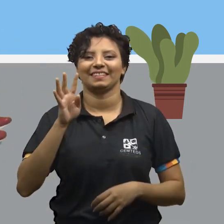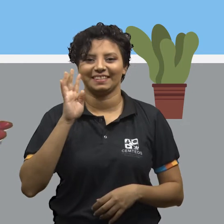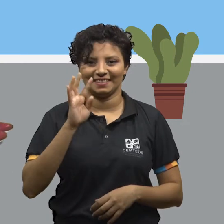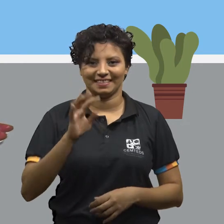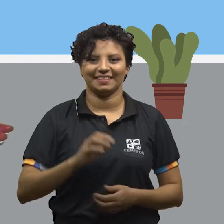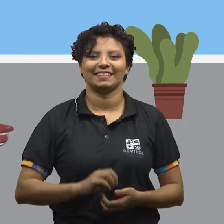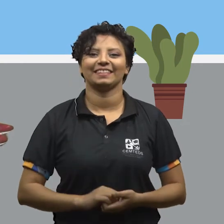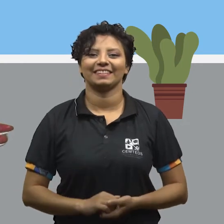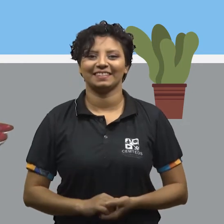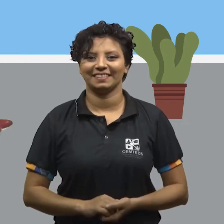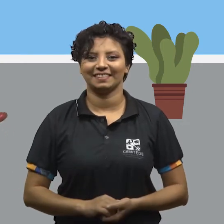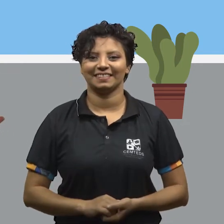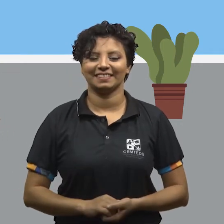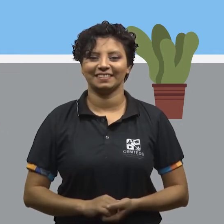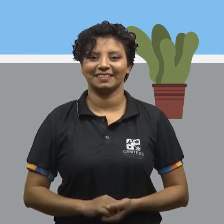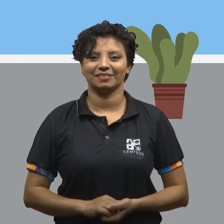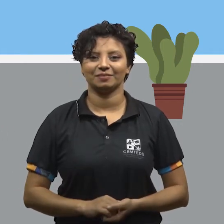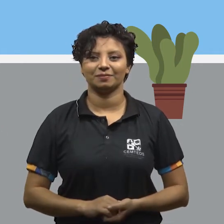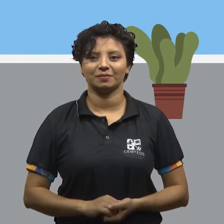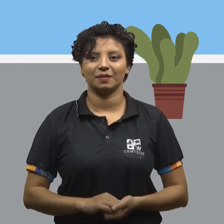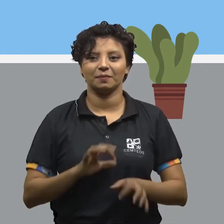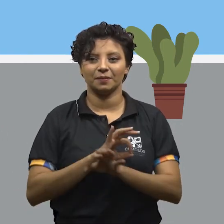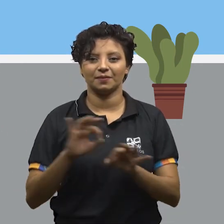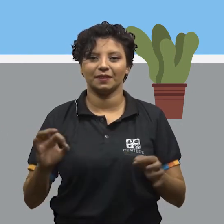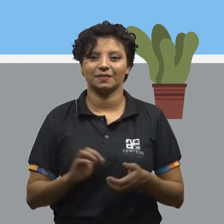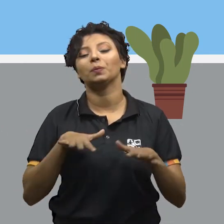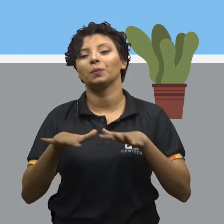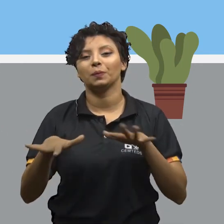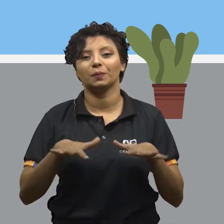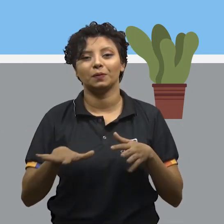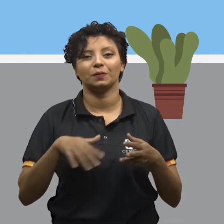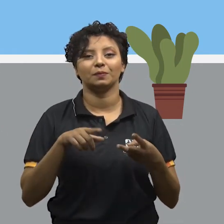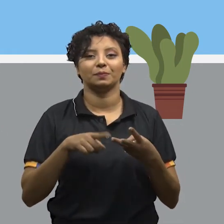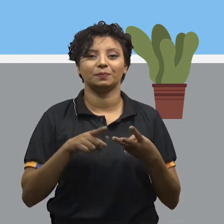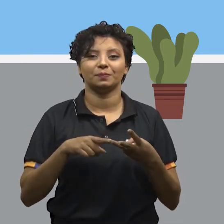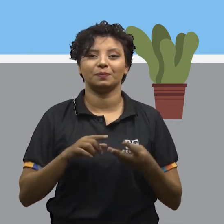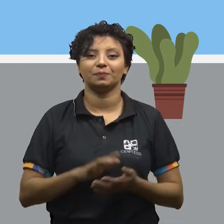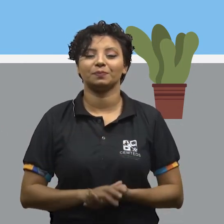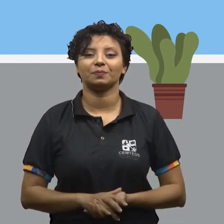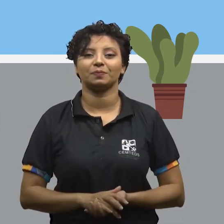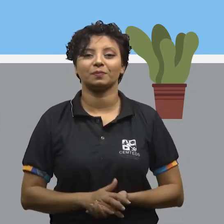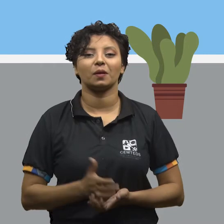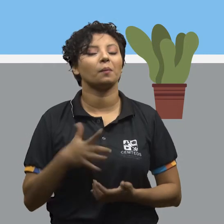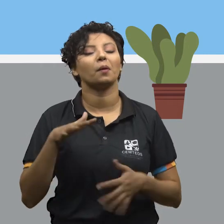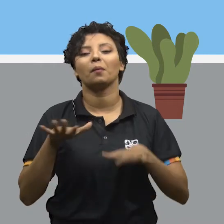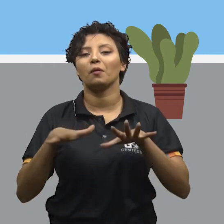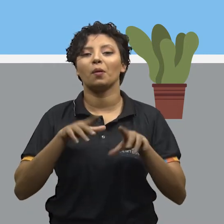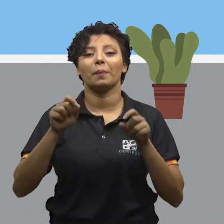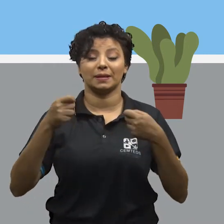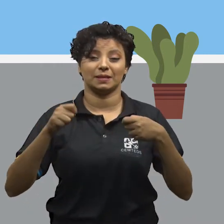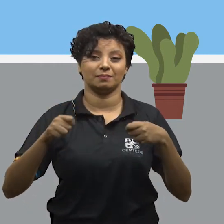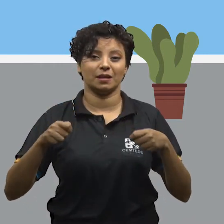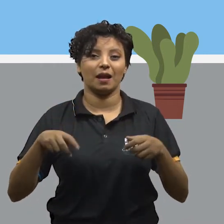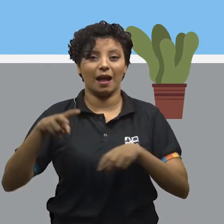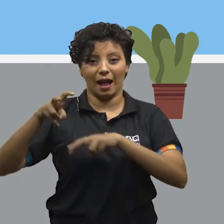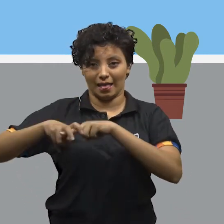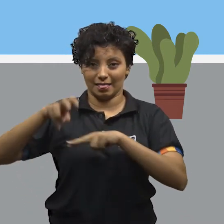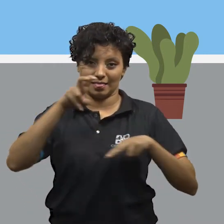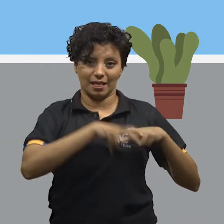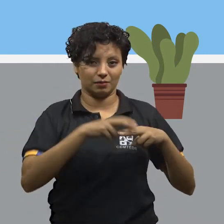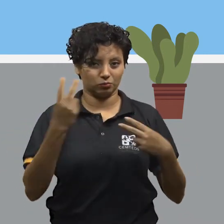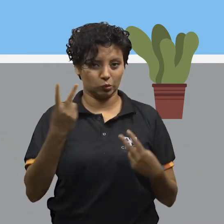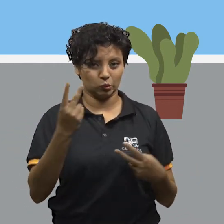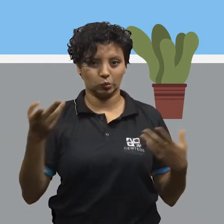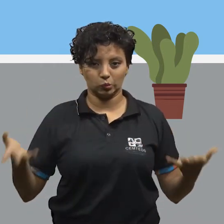Boa. Muito bom. Isso aí. Perfeito. Para o nosso próximo movimento, a gente vai precisar de duas cadeiras. Eu trouxe esses